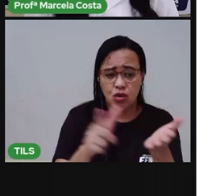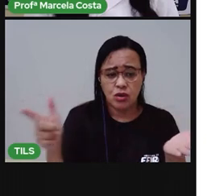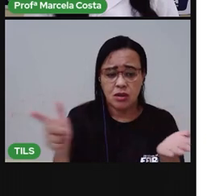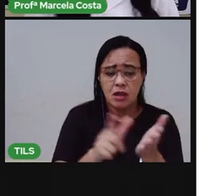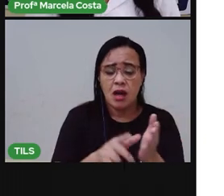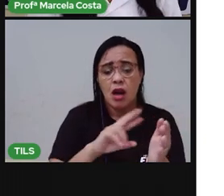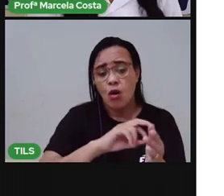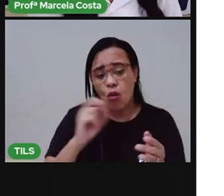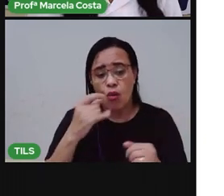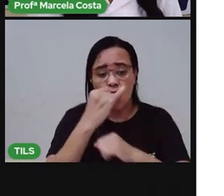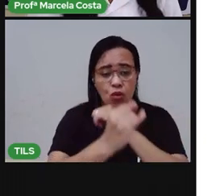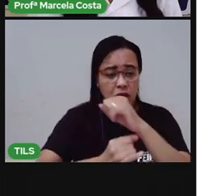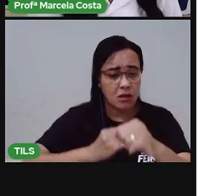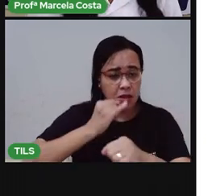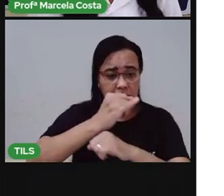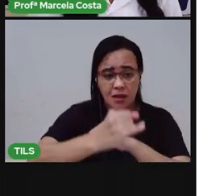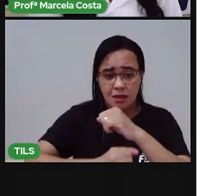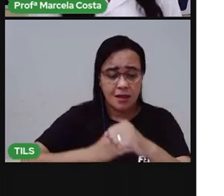Na internet.